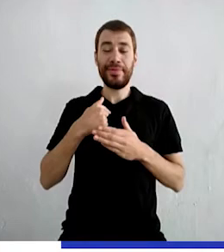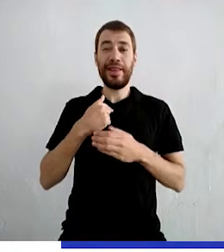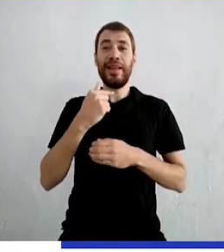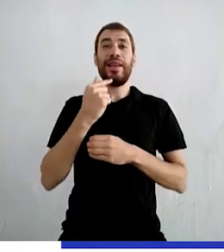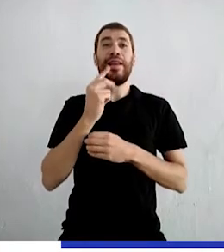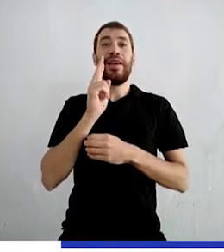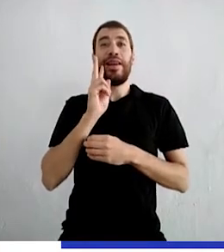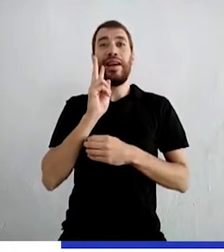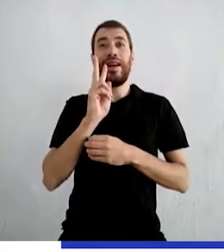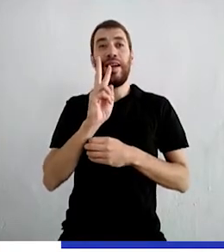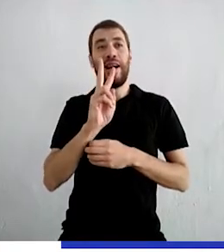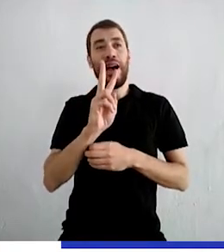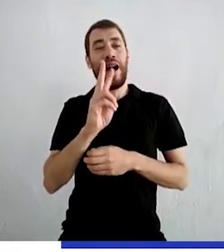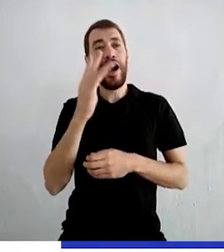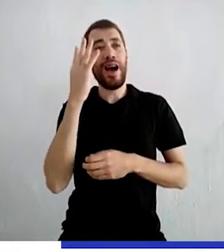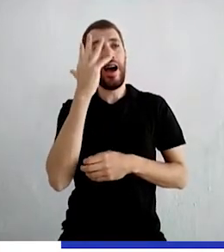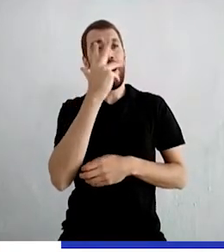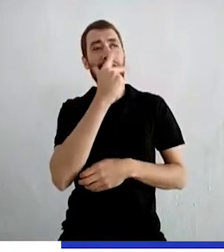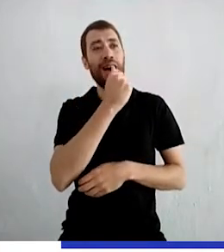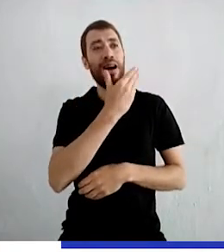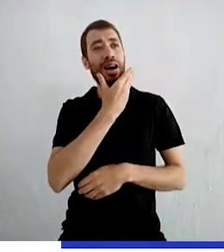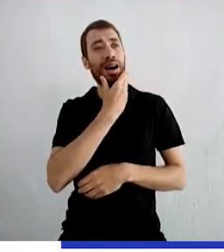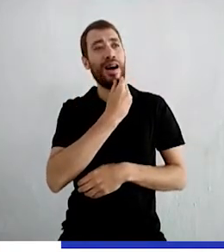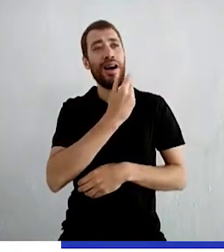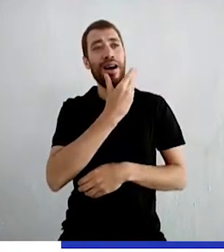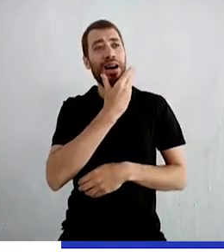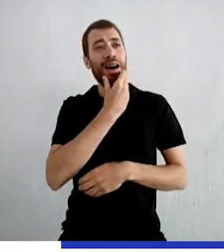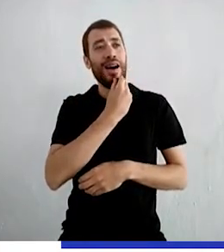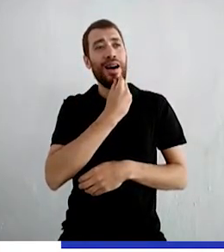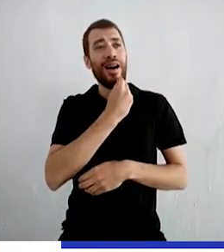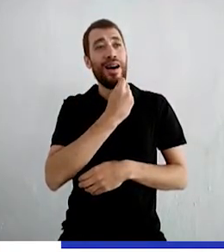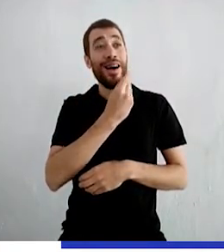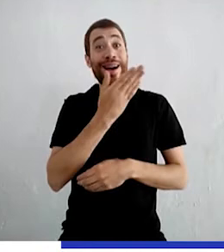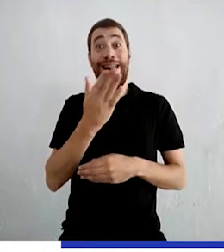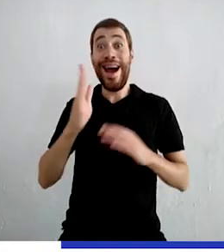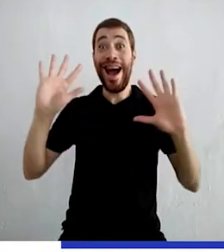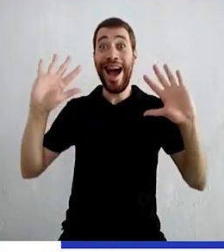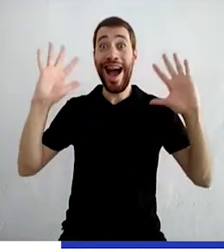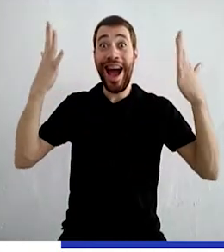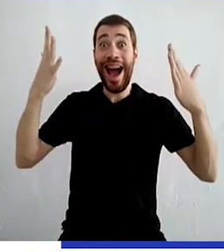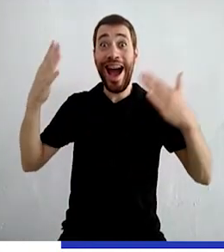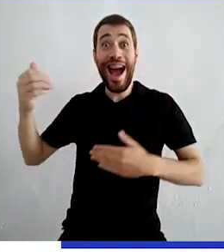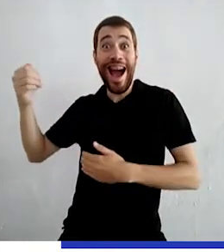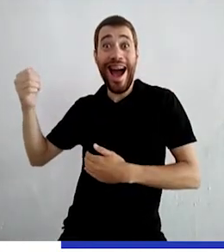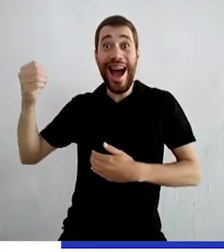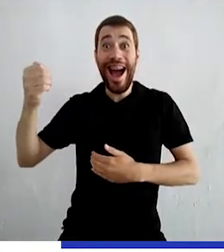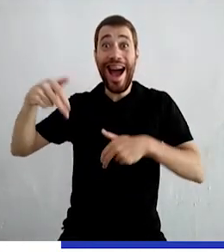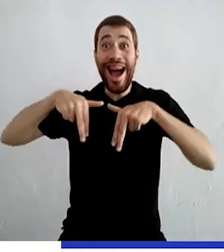Contemplou a beleza daquele rapaz O magnífico baile começou